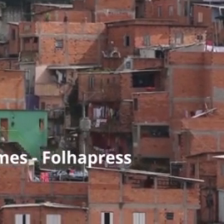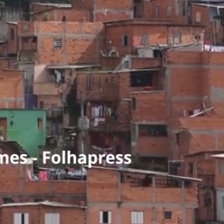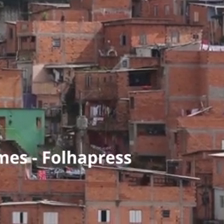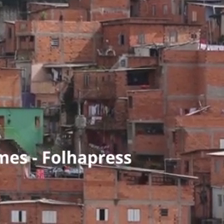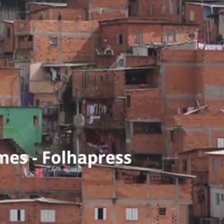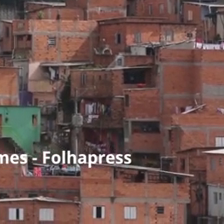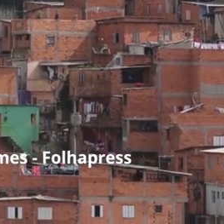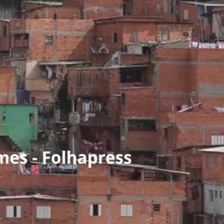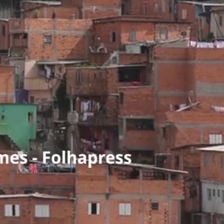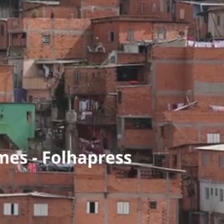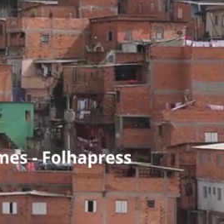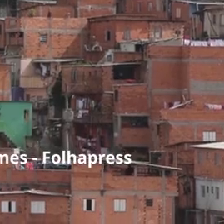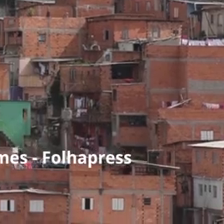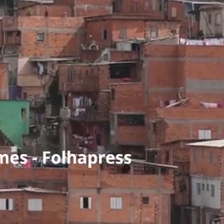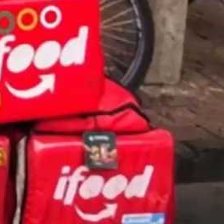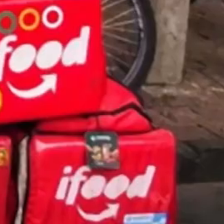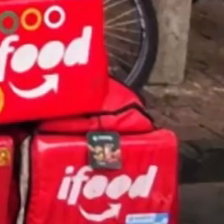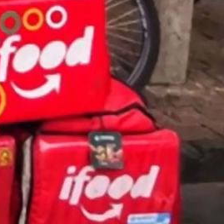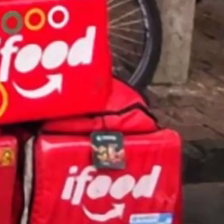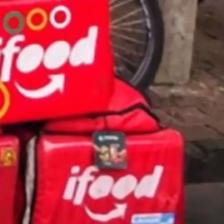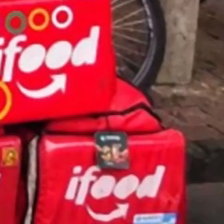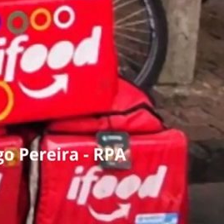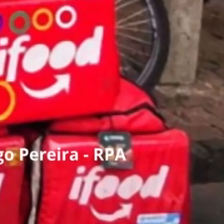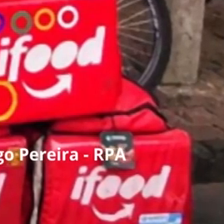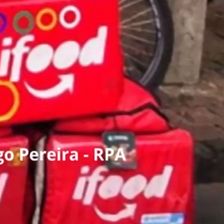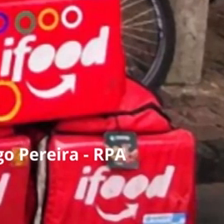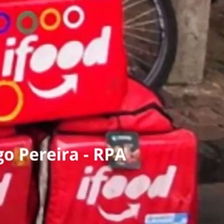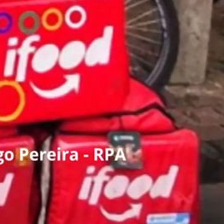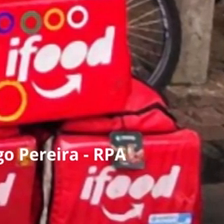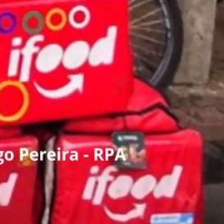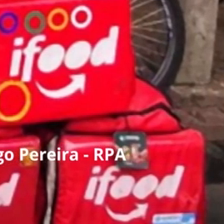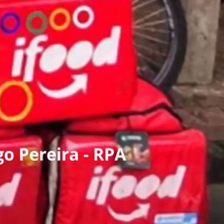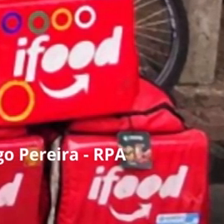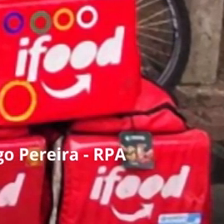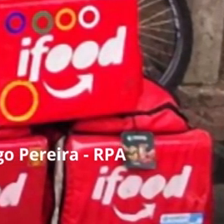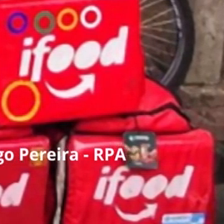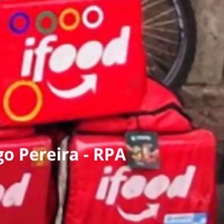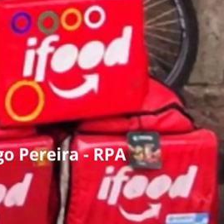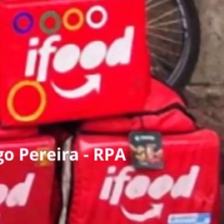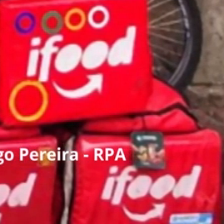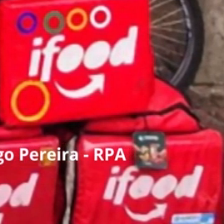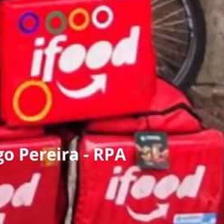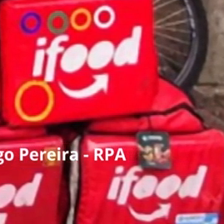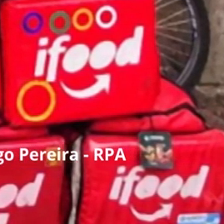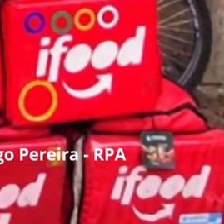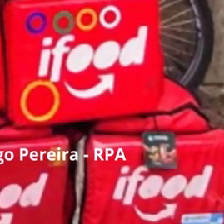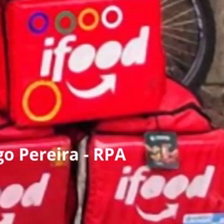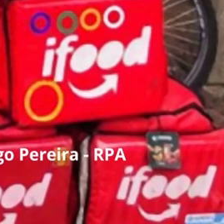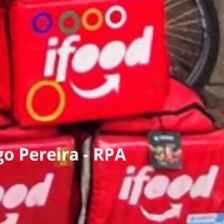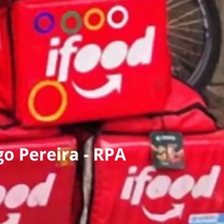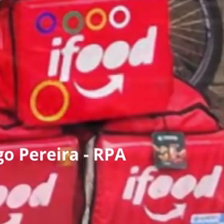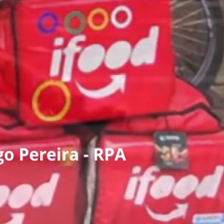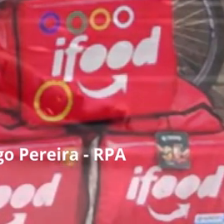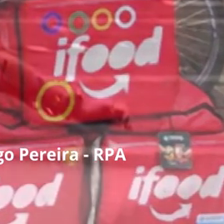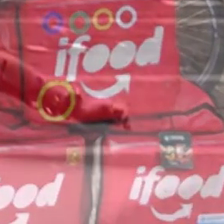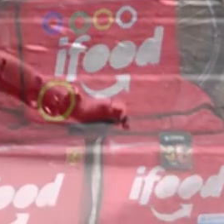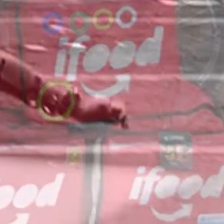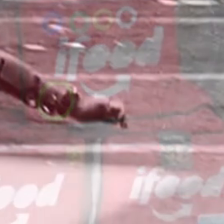em várias partes do globo, contrariando as expectativas de expansão de direitos próprias do século XX.